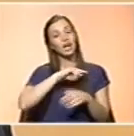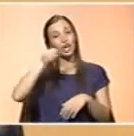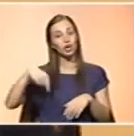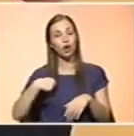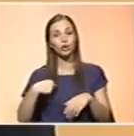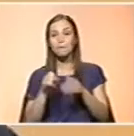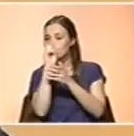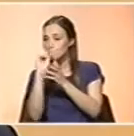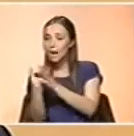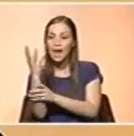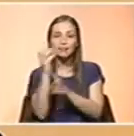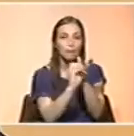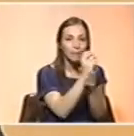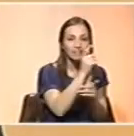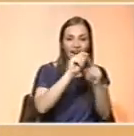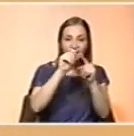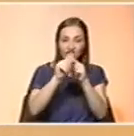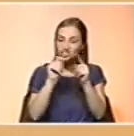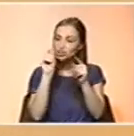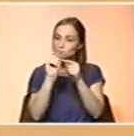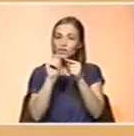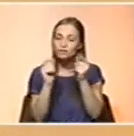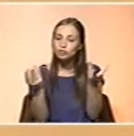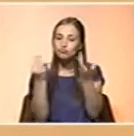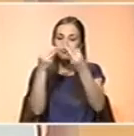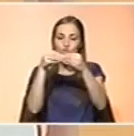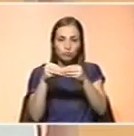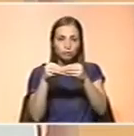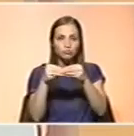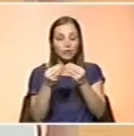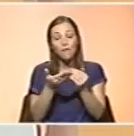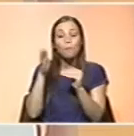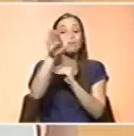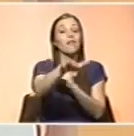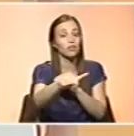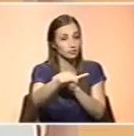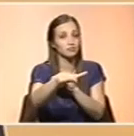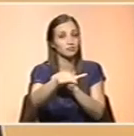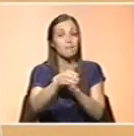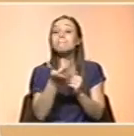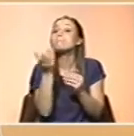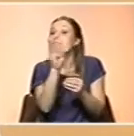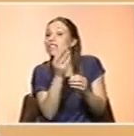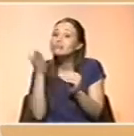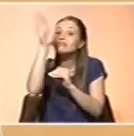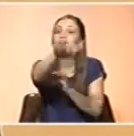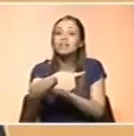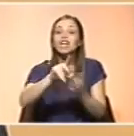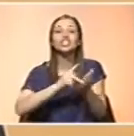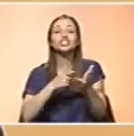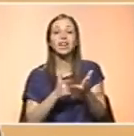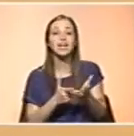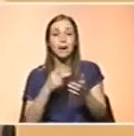as espécies com as características que queremos. Portanto, isto é um passo adiante já? É um passo adiante. Um passo ainda mais à frente é o da engenharia metabólica,